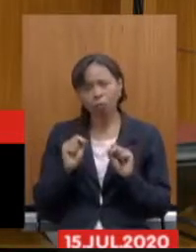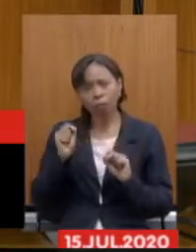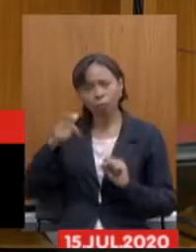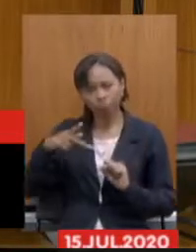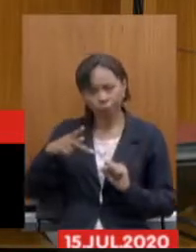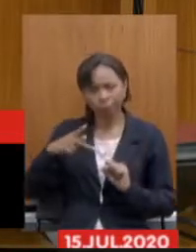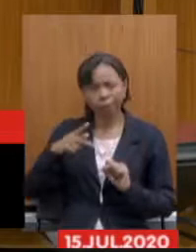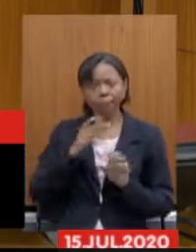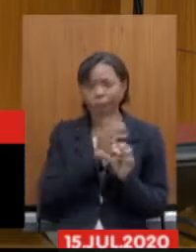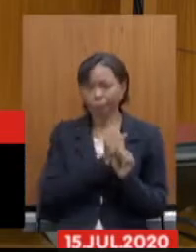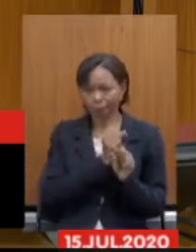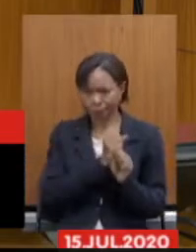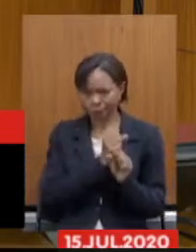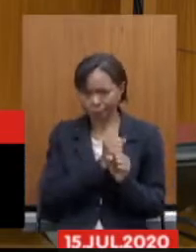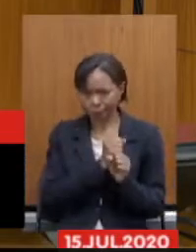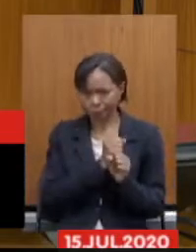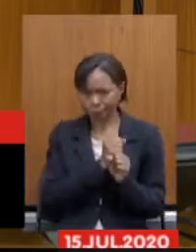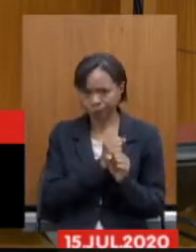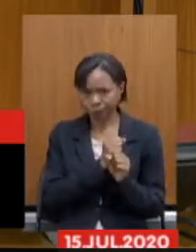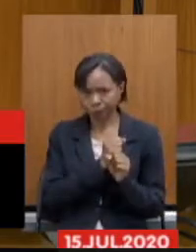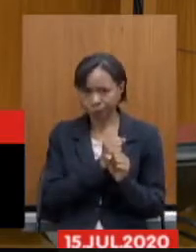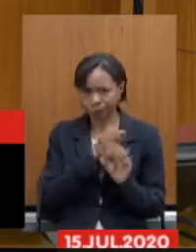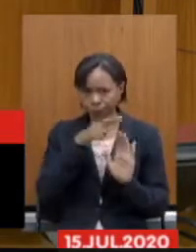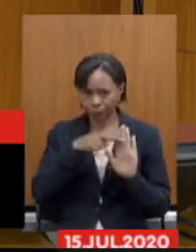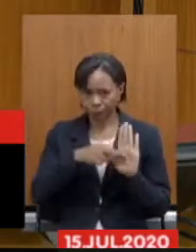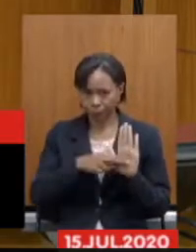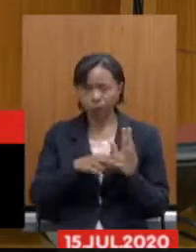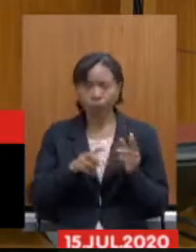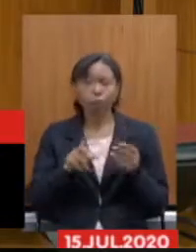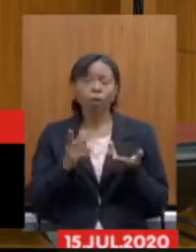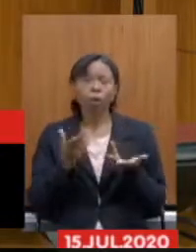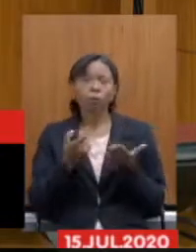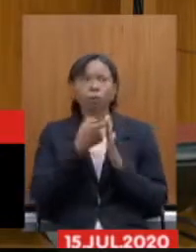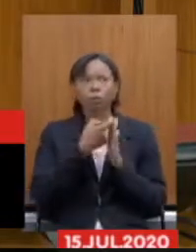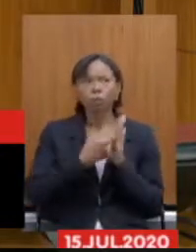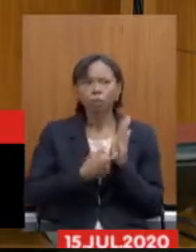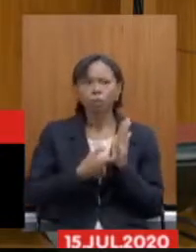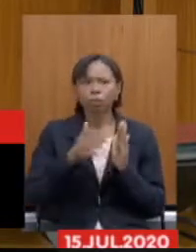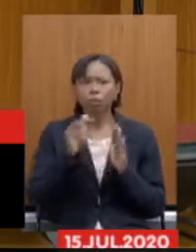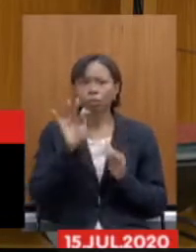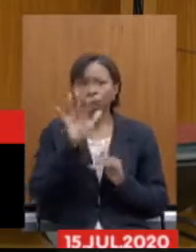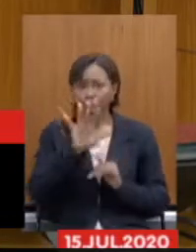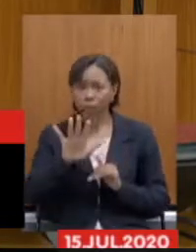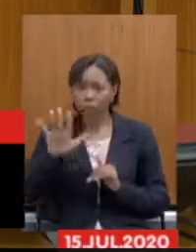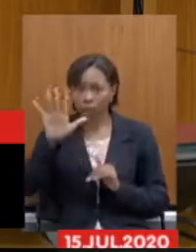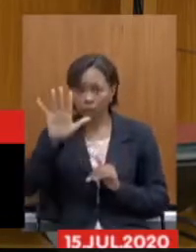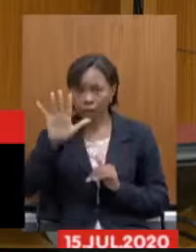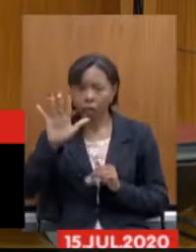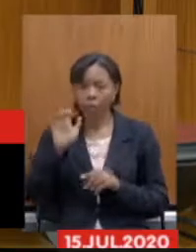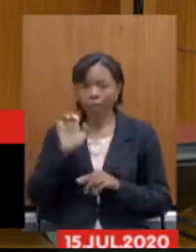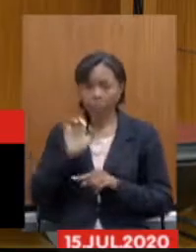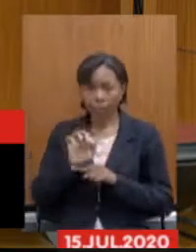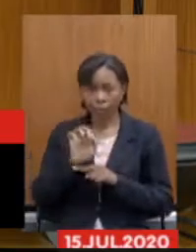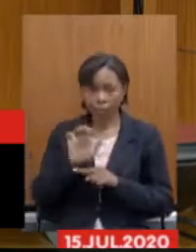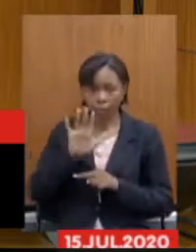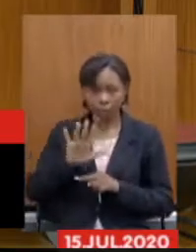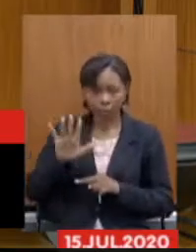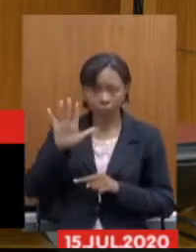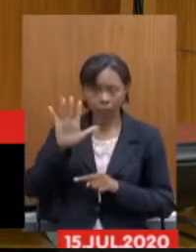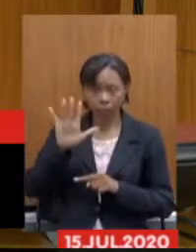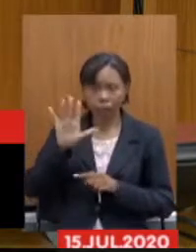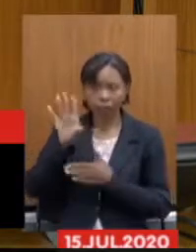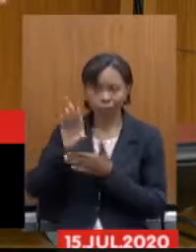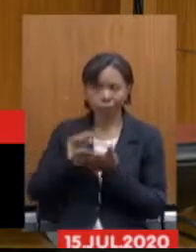O texto federal e o texto estadual, ao repeti-lo, trazem uma norma que ela nasce